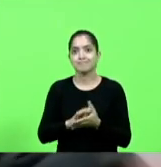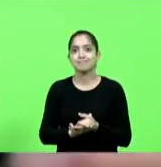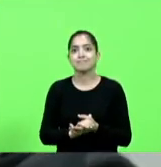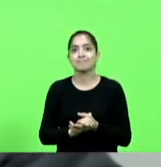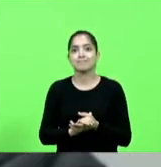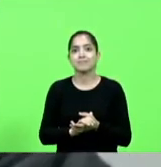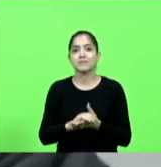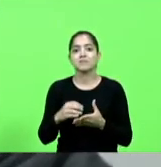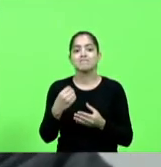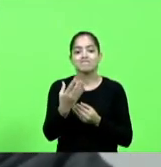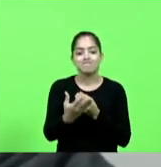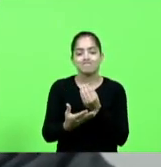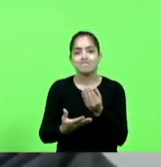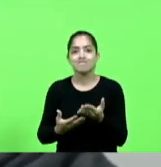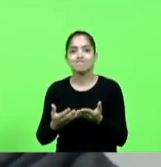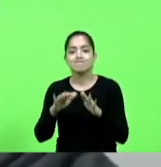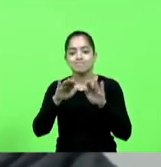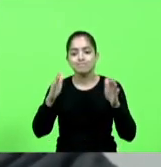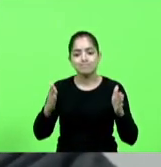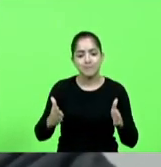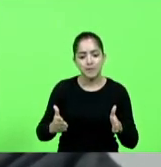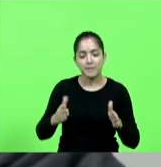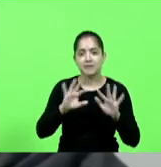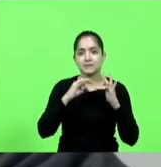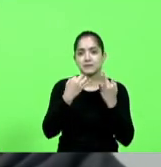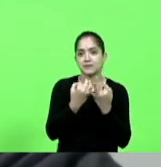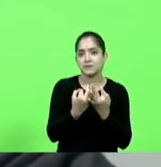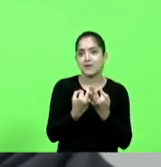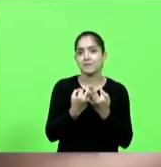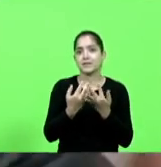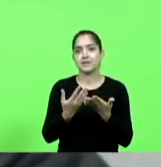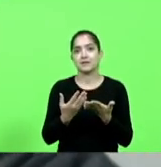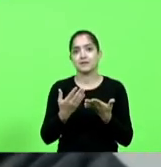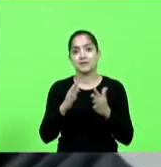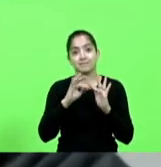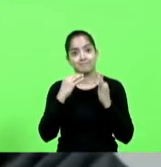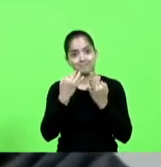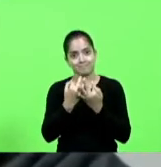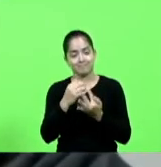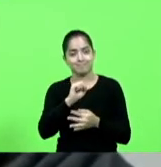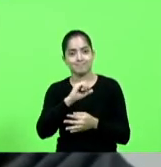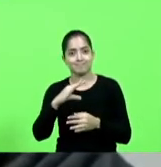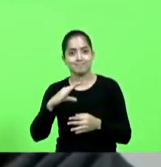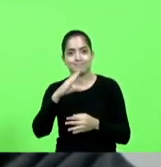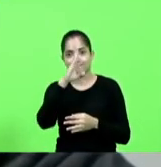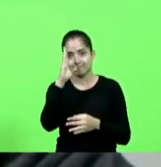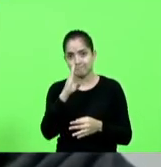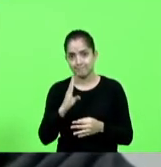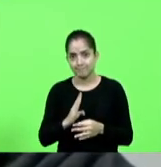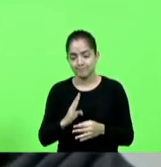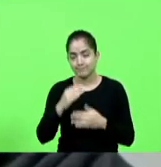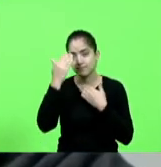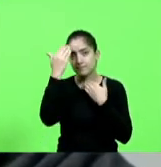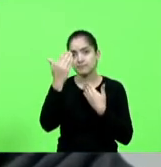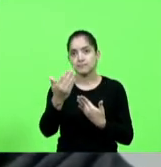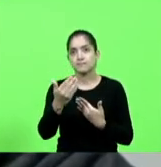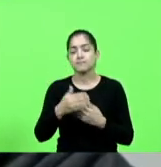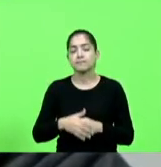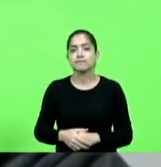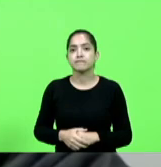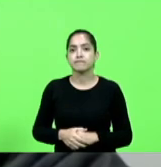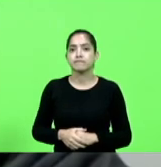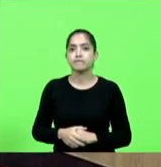disposição de todas as famílias catarinenses e brasileiras obrigado senhor presidente